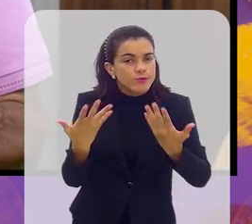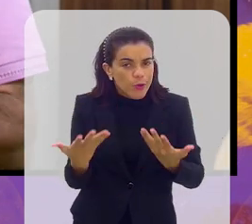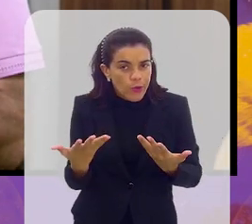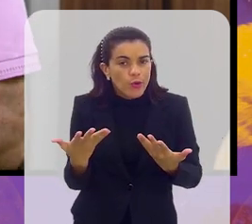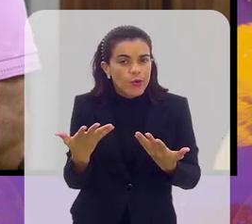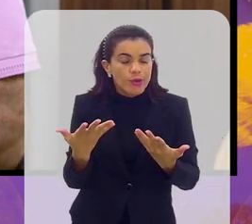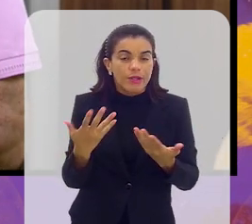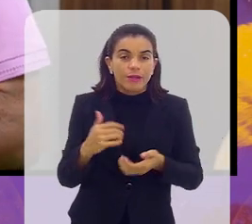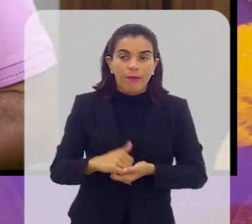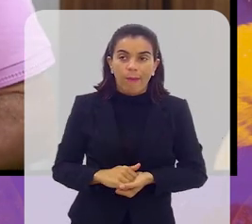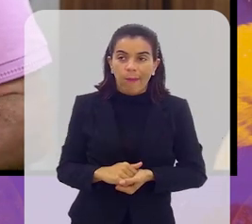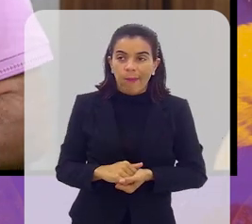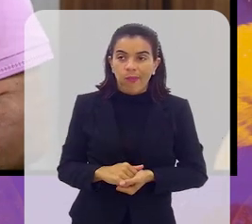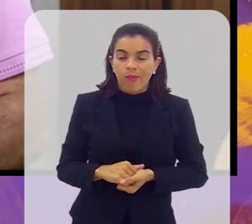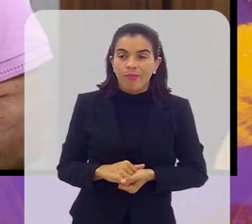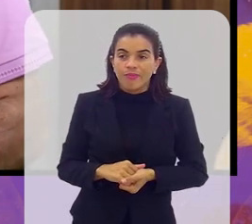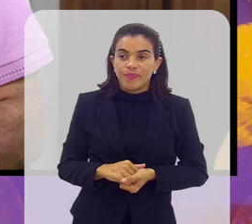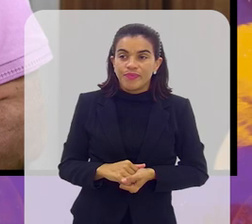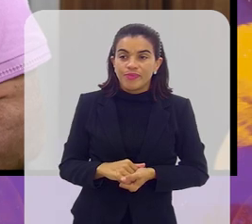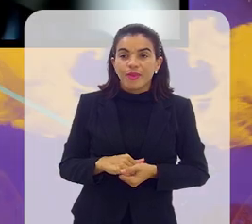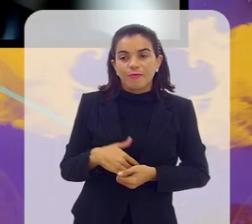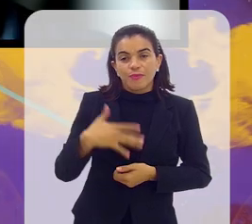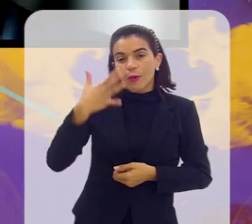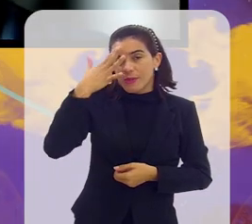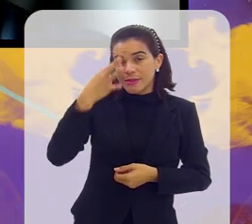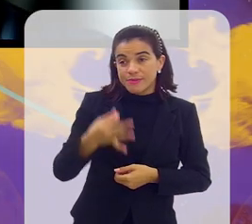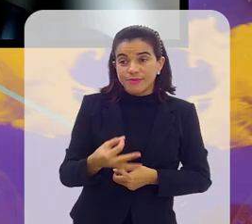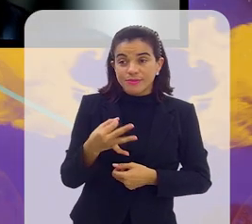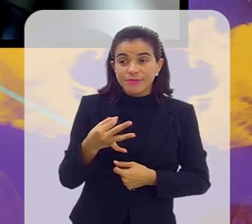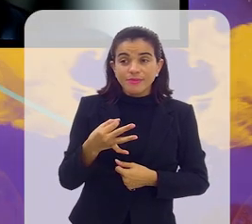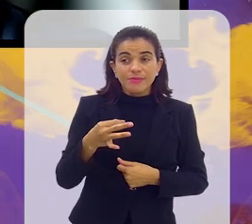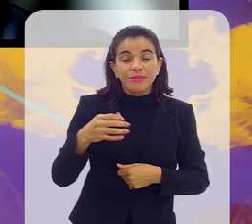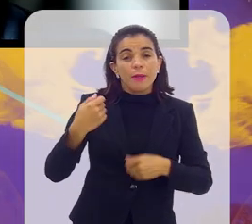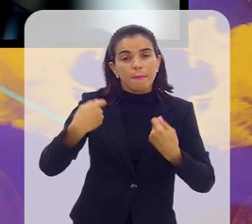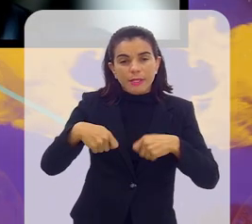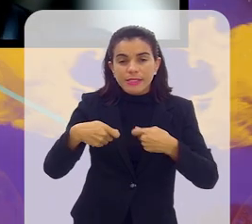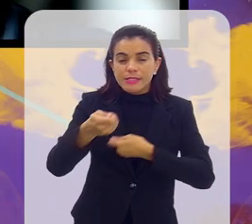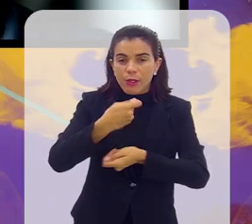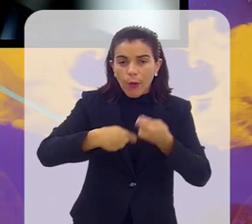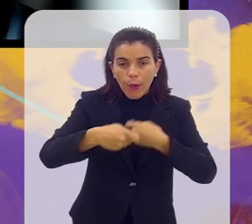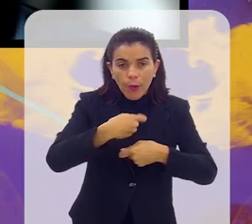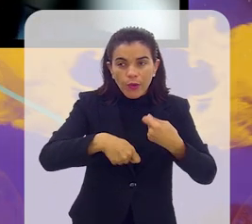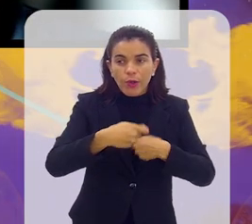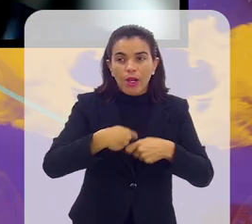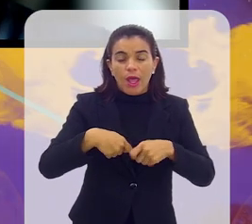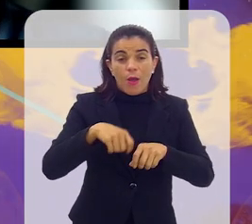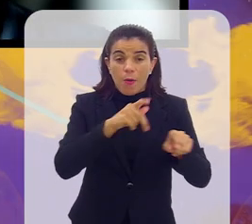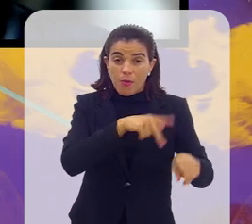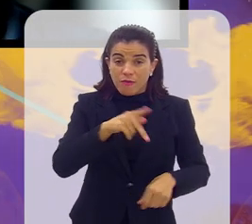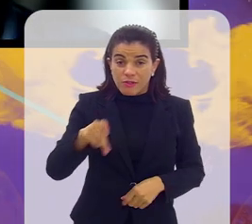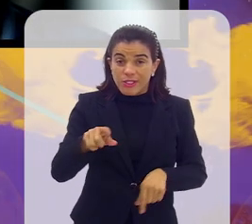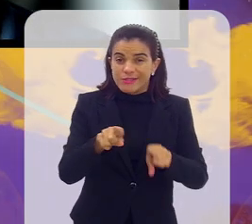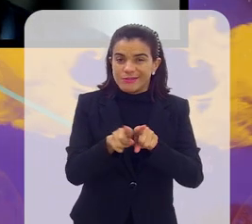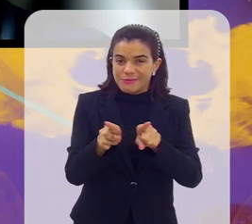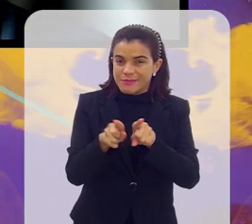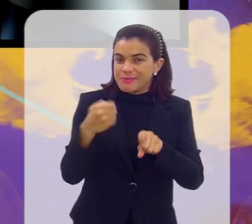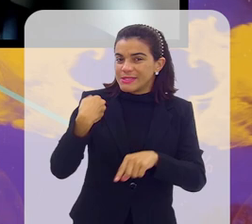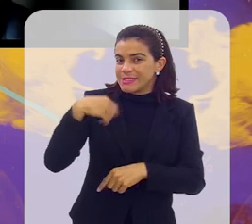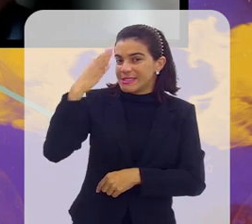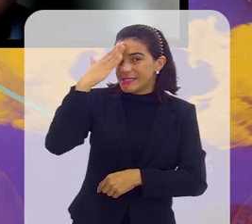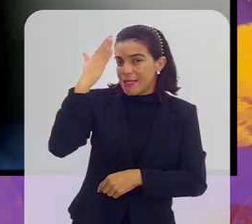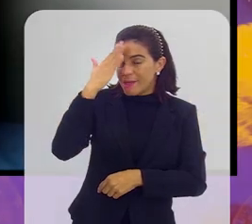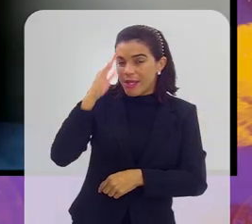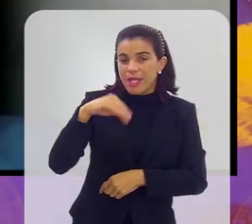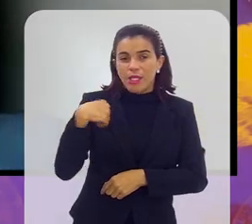isso é administrado? Com certeza, né? Eles precisam administrar isso, os treinadores precisam administrar isso.